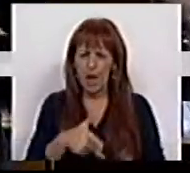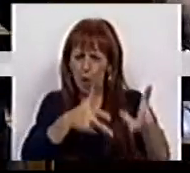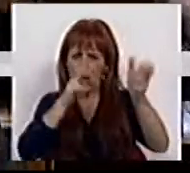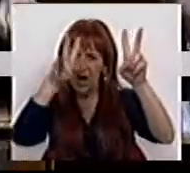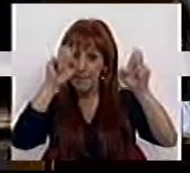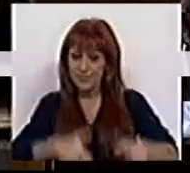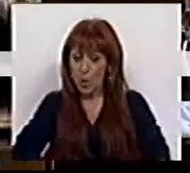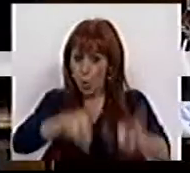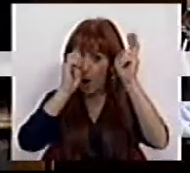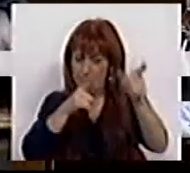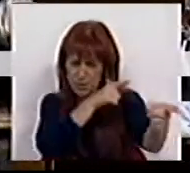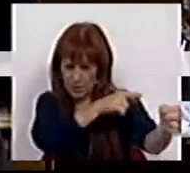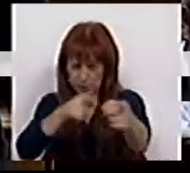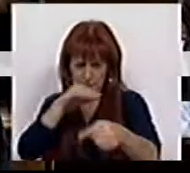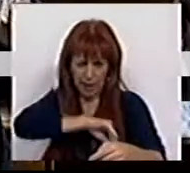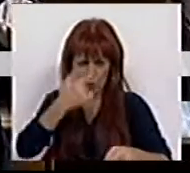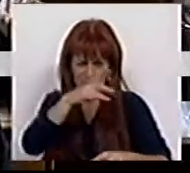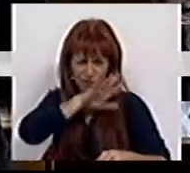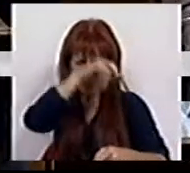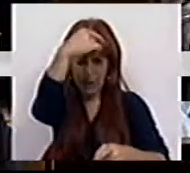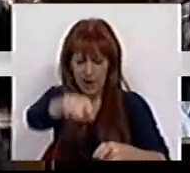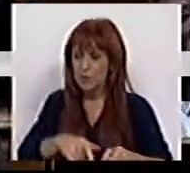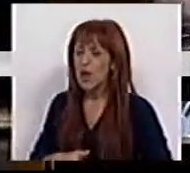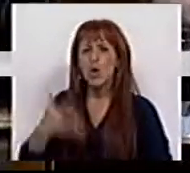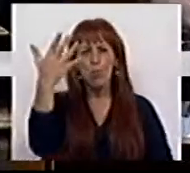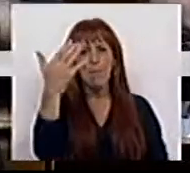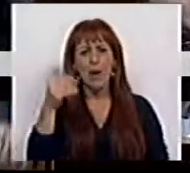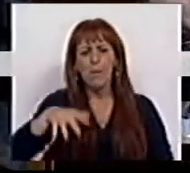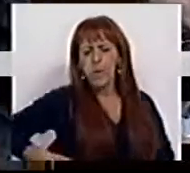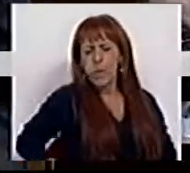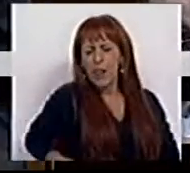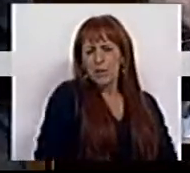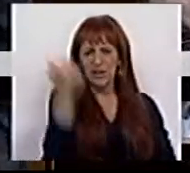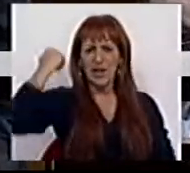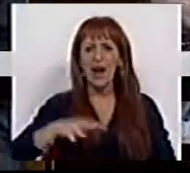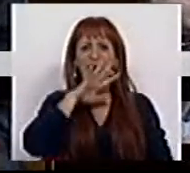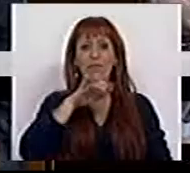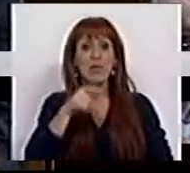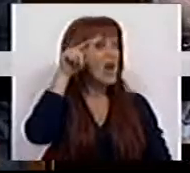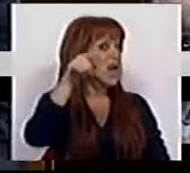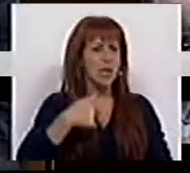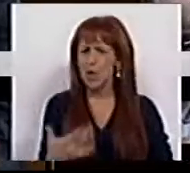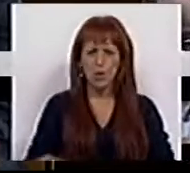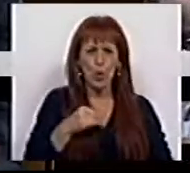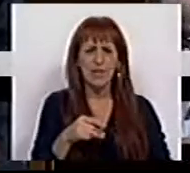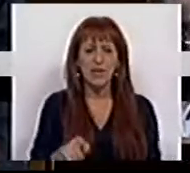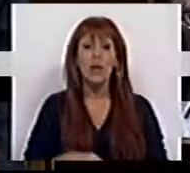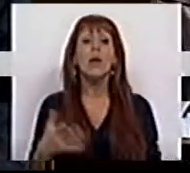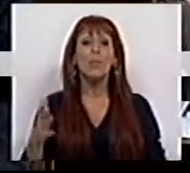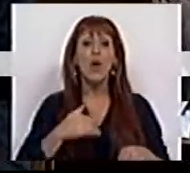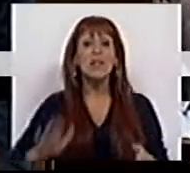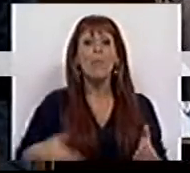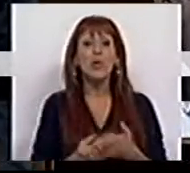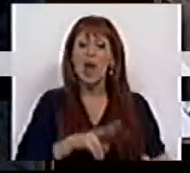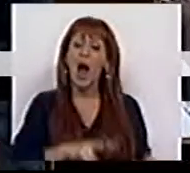arma. Uma arma apontada aos rendimentos da família e uma mão metida no bolso das famílias. E isso é que nós não aceitamos. Por isso